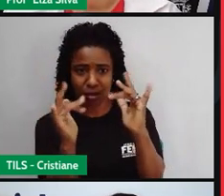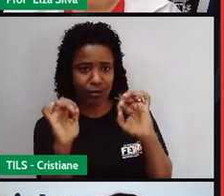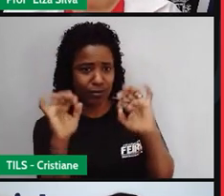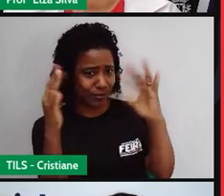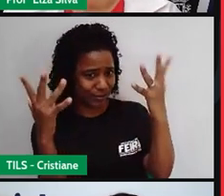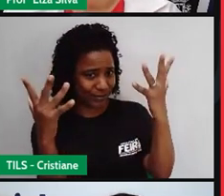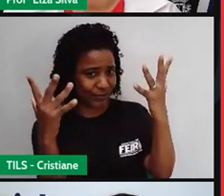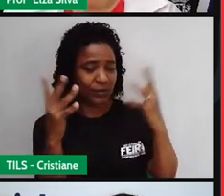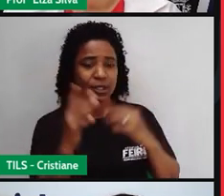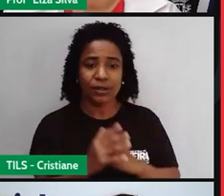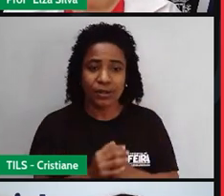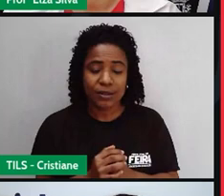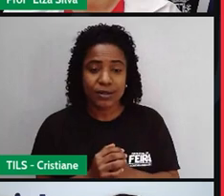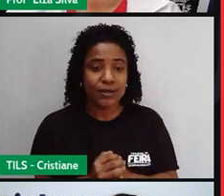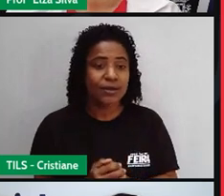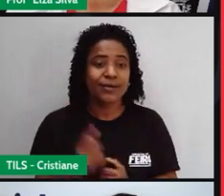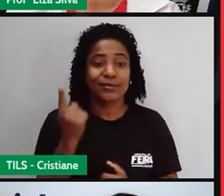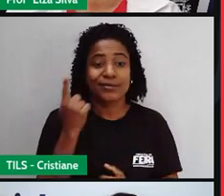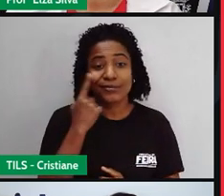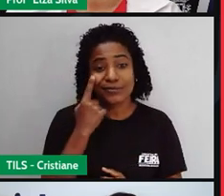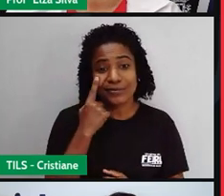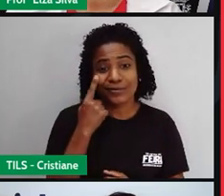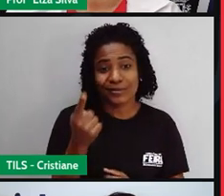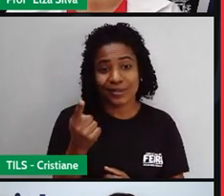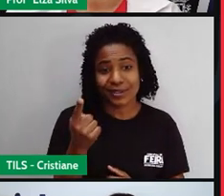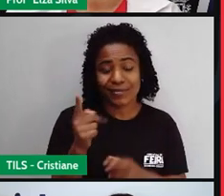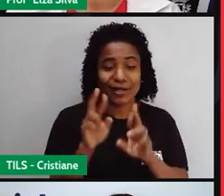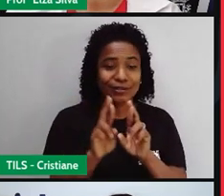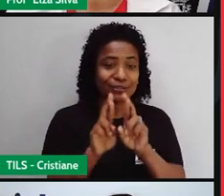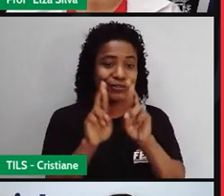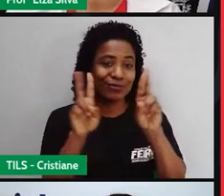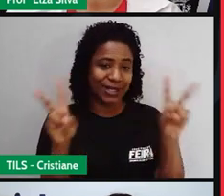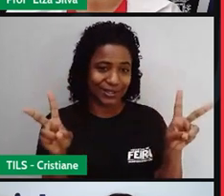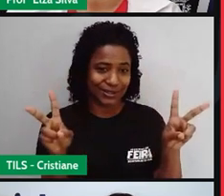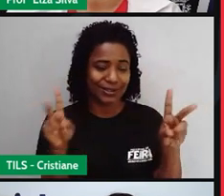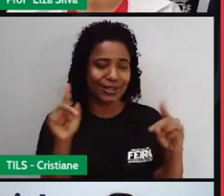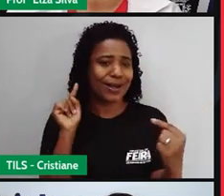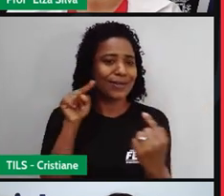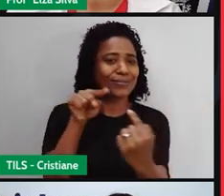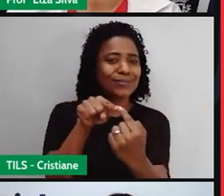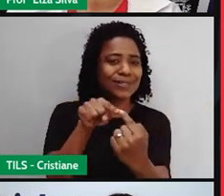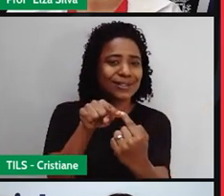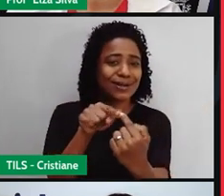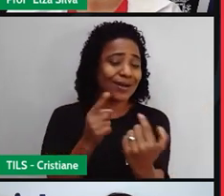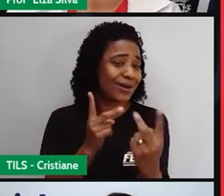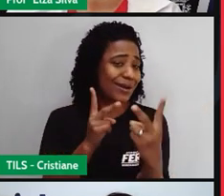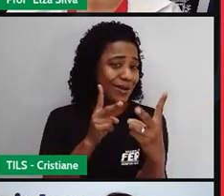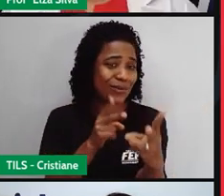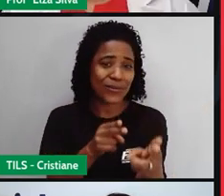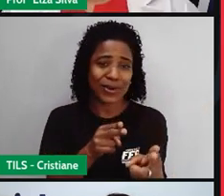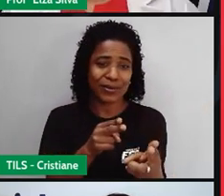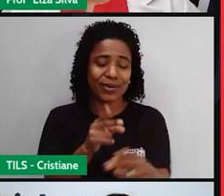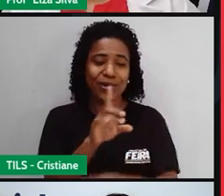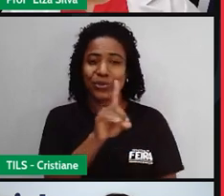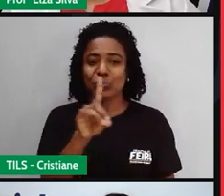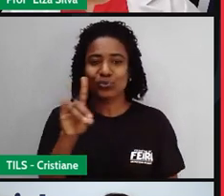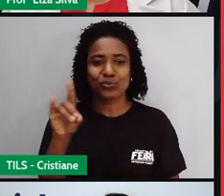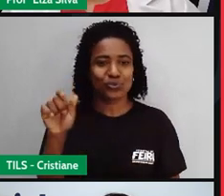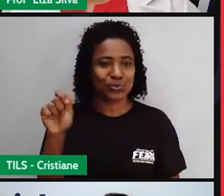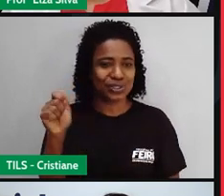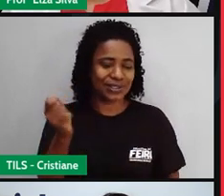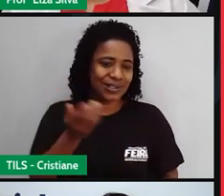Só que tem uma perspectiva mais pra dia do amigo. Isso acontece no país